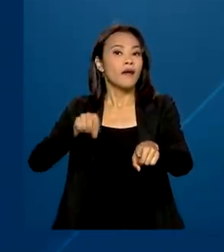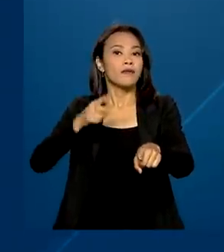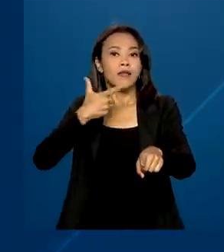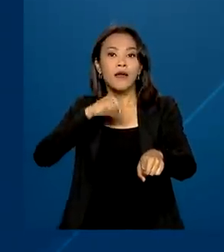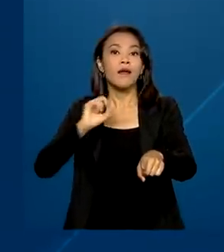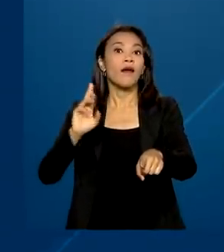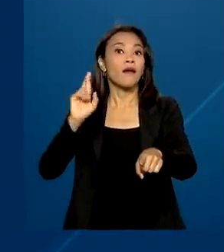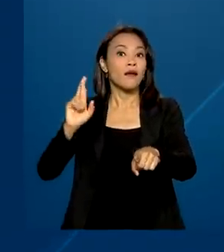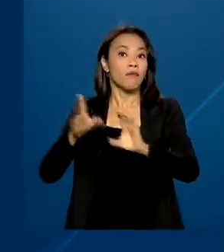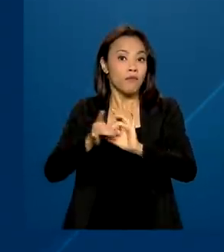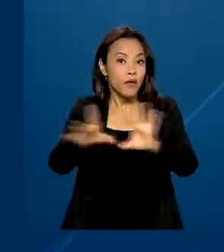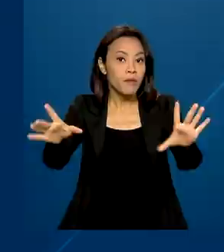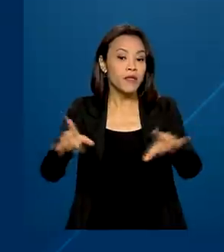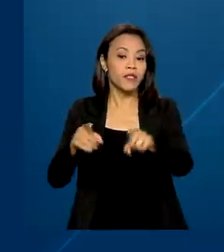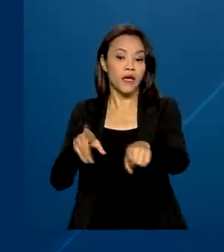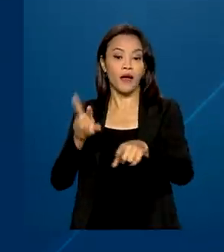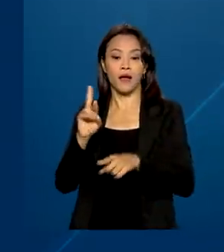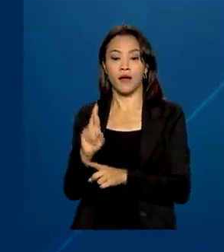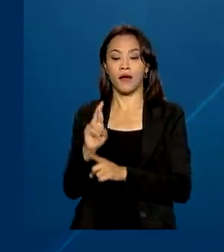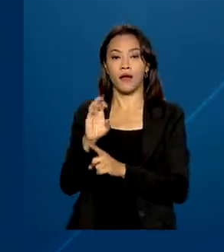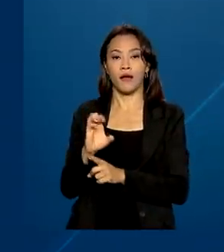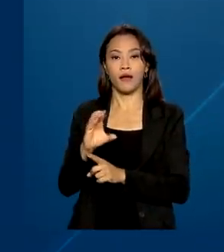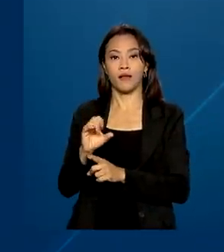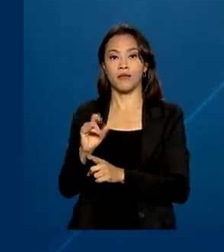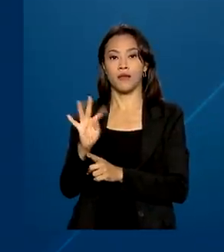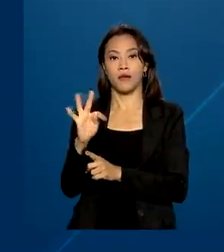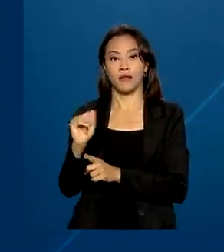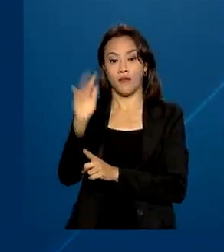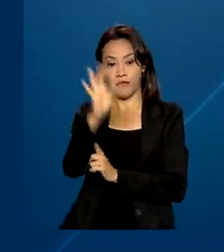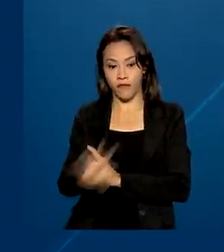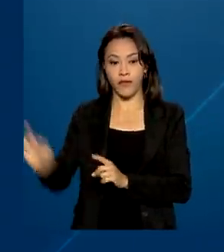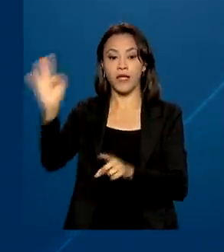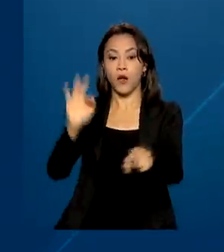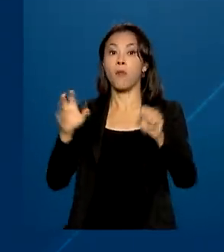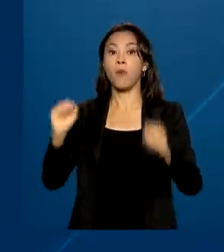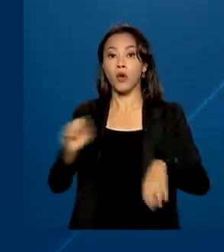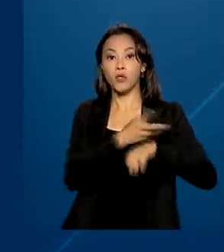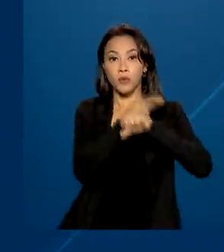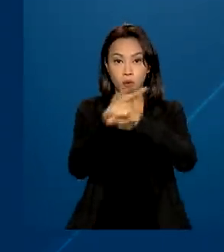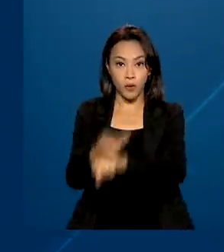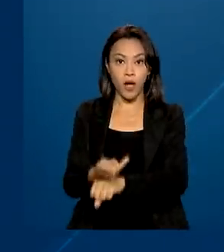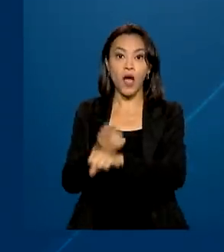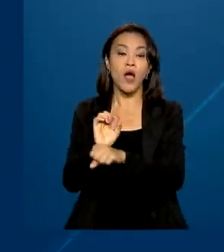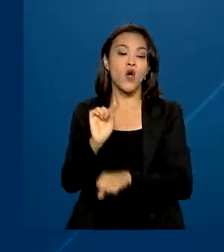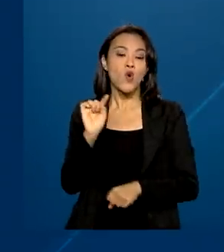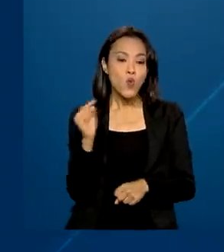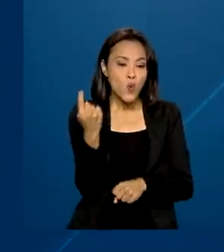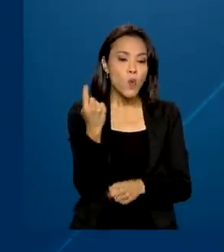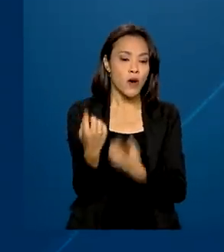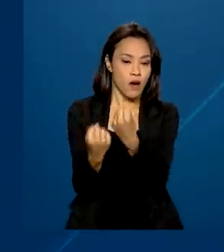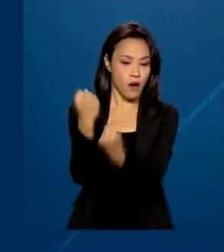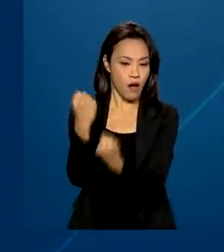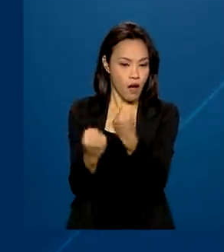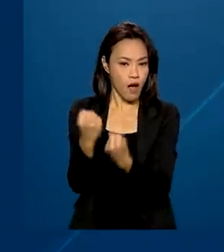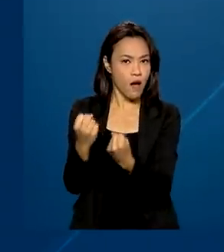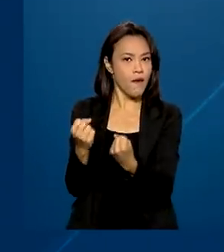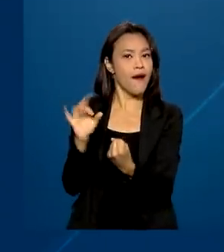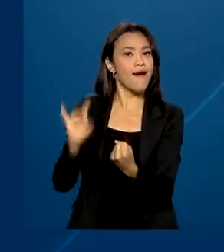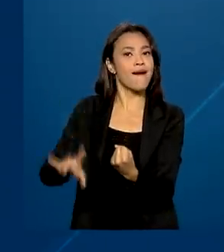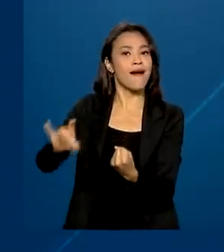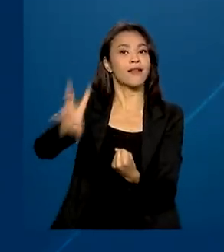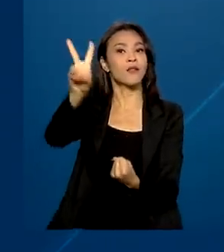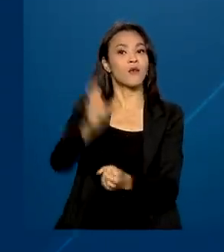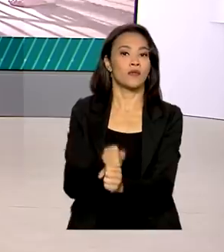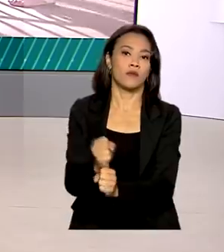pela Receita Federal. O beneficiário pode recorrer à isenção para um único carro a cada dois